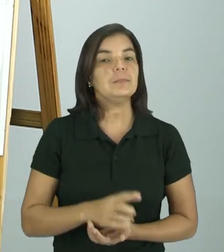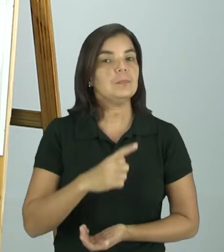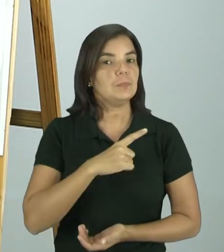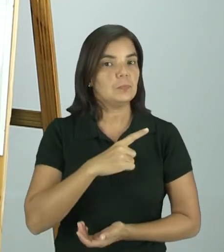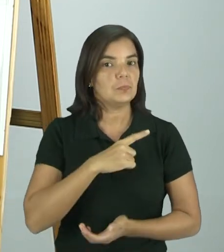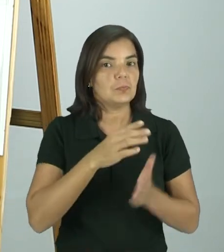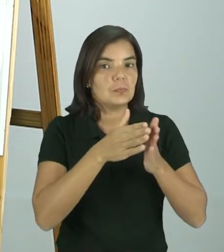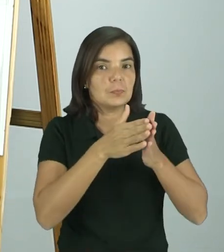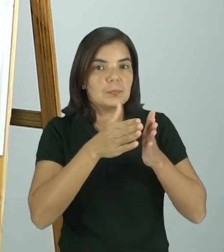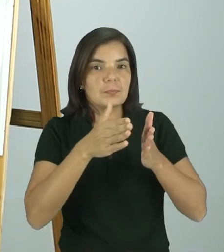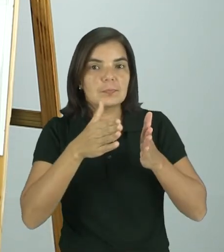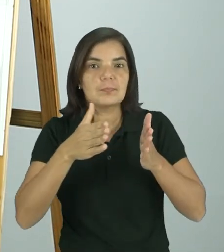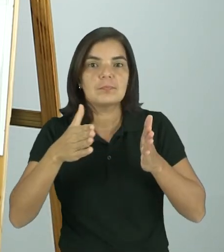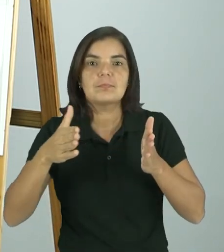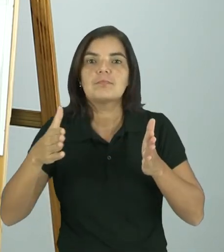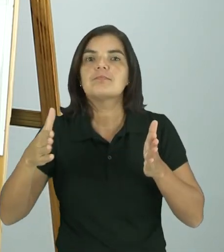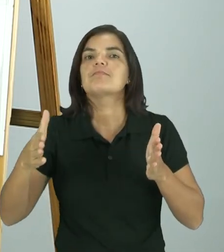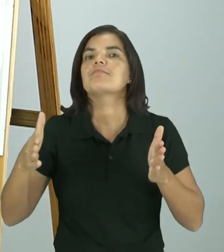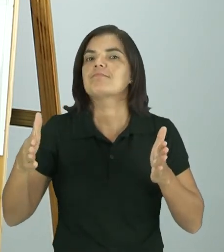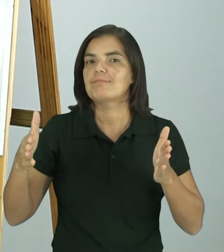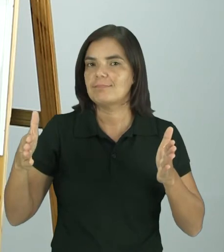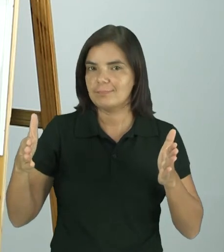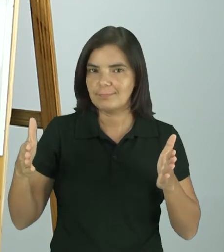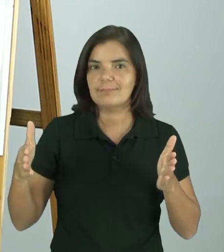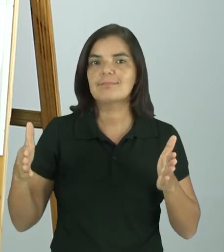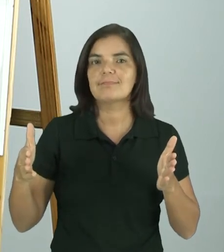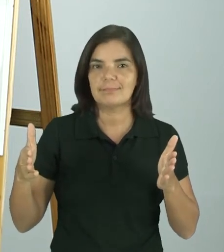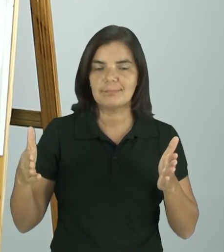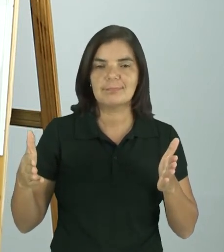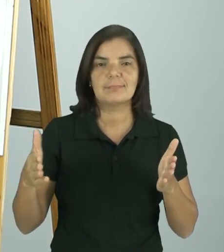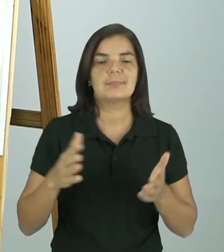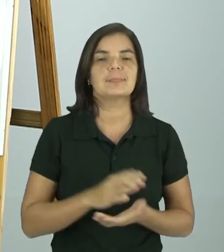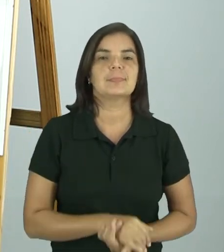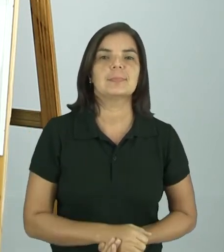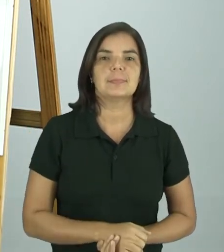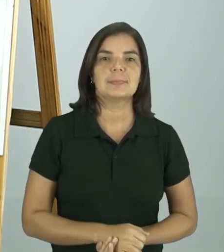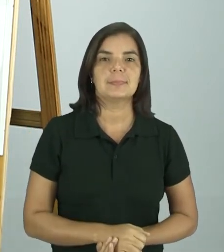tivemos um período bem maior, não foi mesmo?